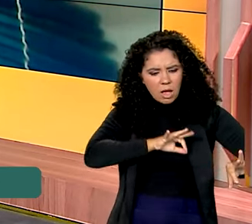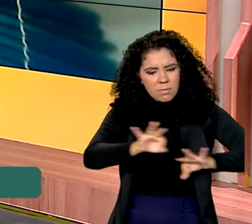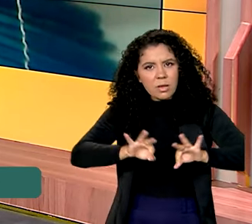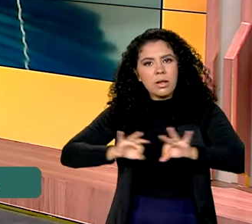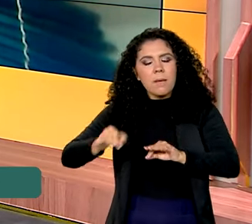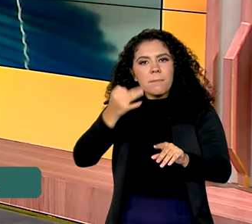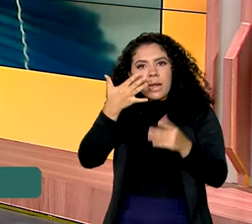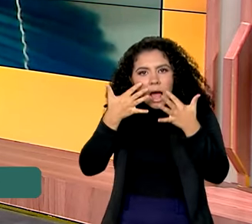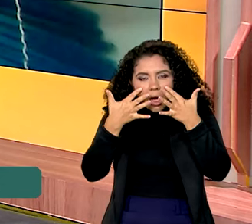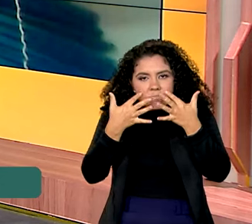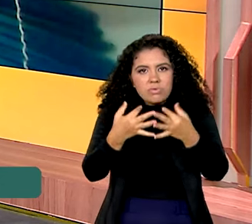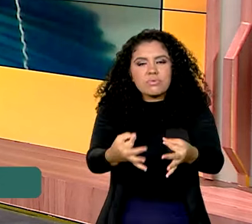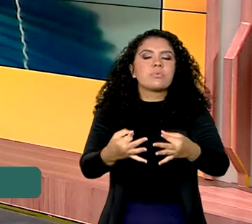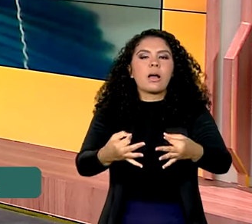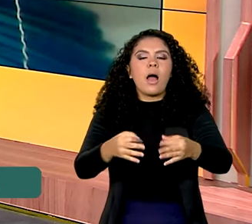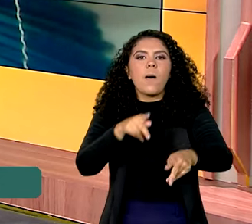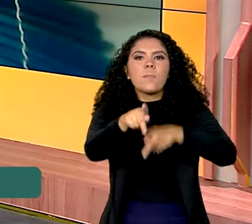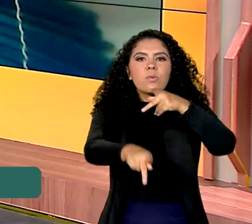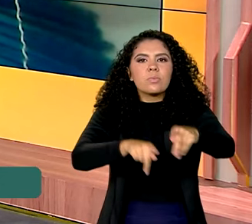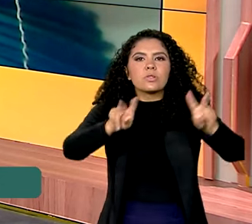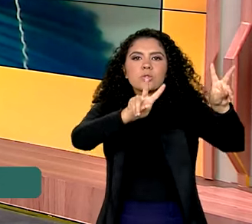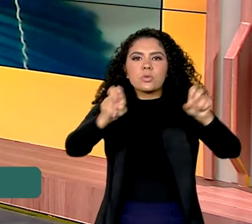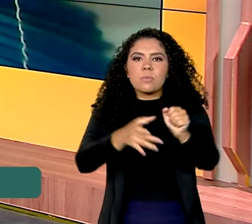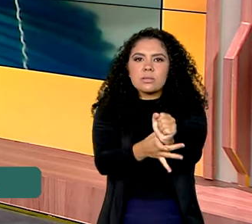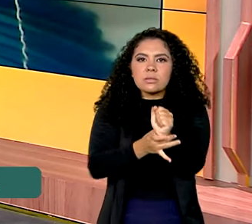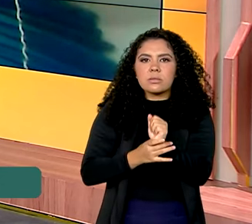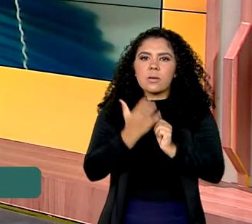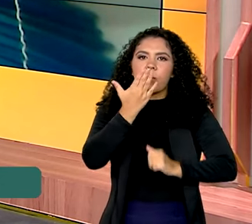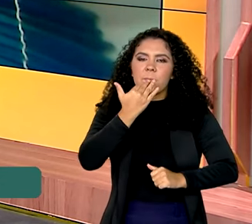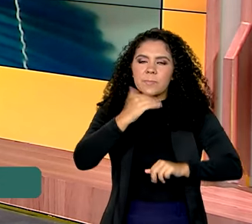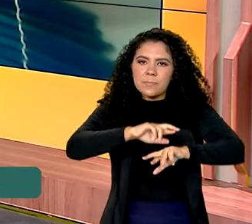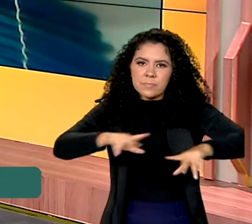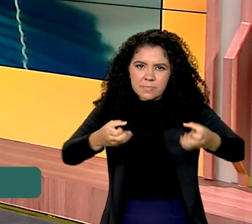população em relação à segurança alimentar e nutricional?